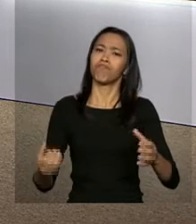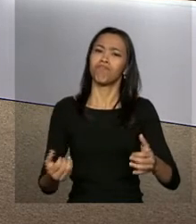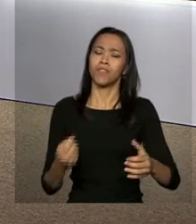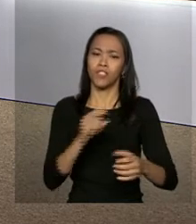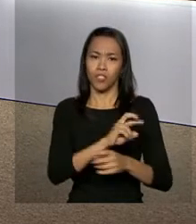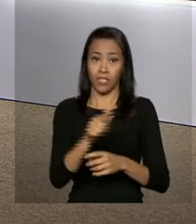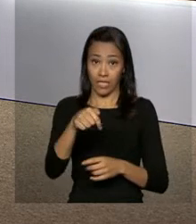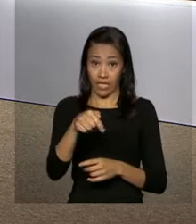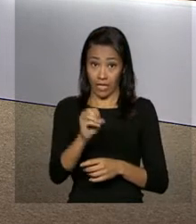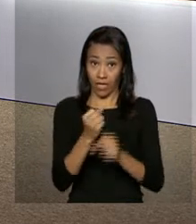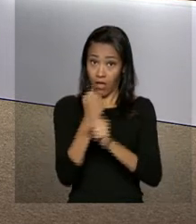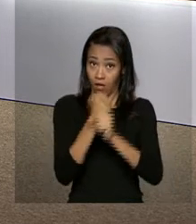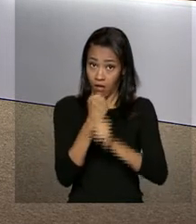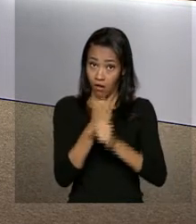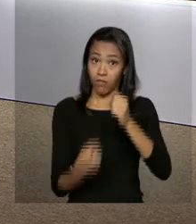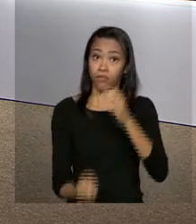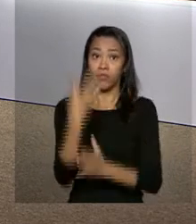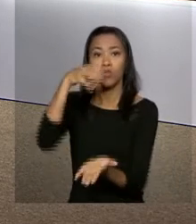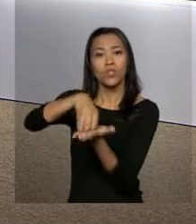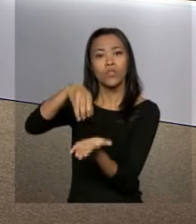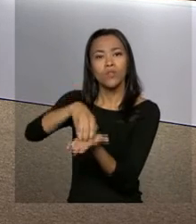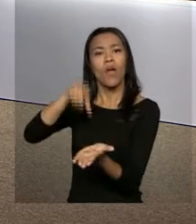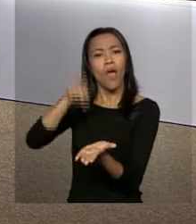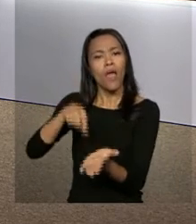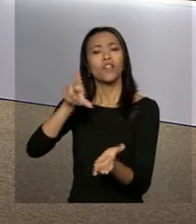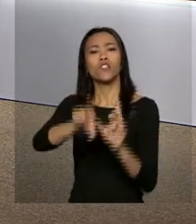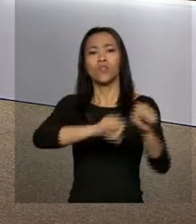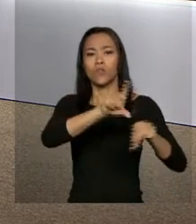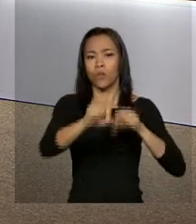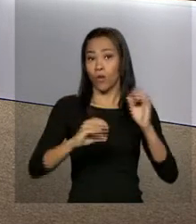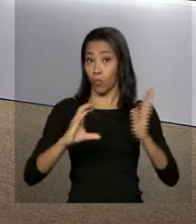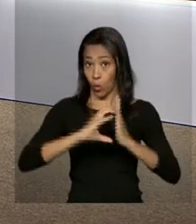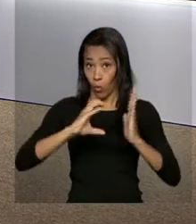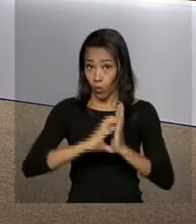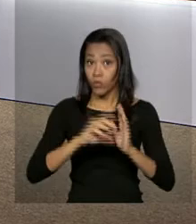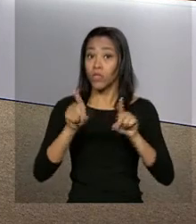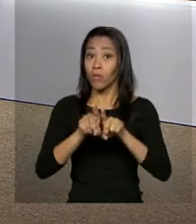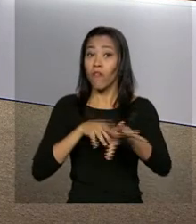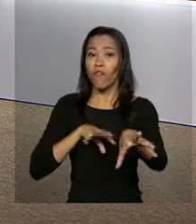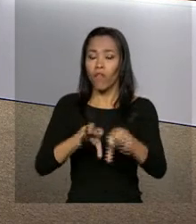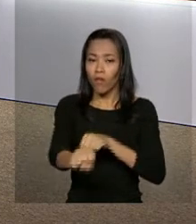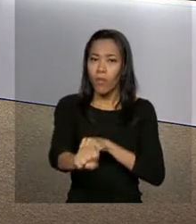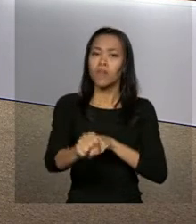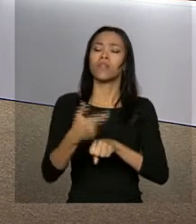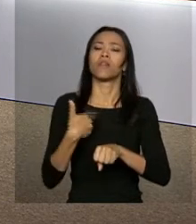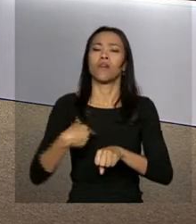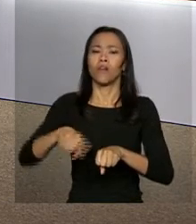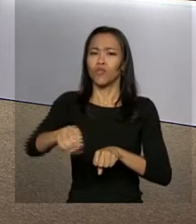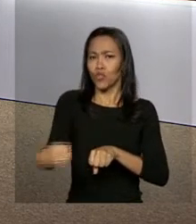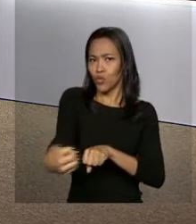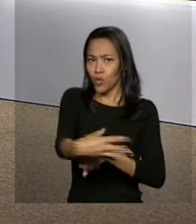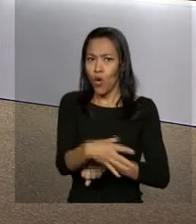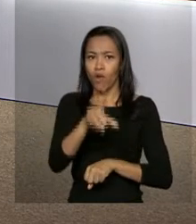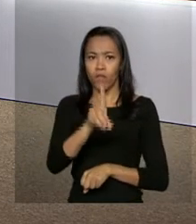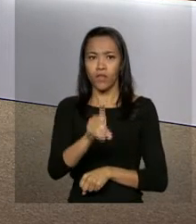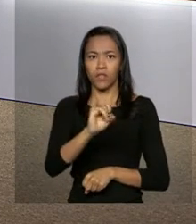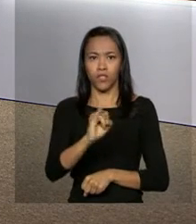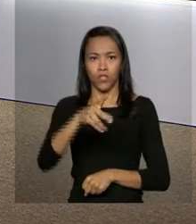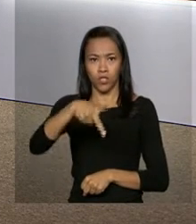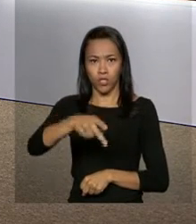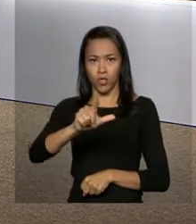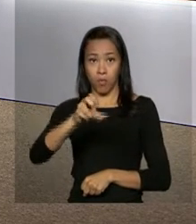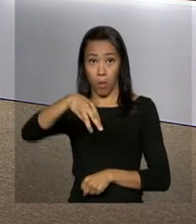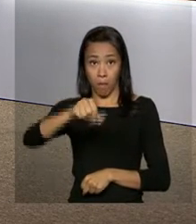A instituição é responsável pela seleção, por meio de concurso público e pela formação acadêmica de novos diplomatas brasileiros.